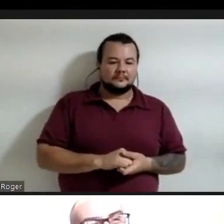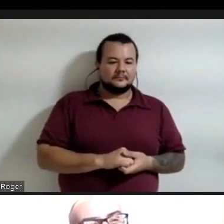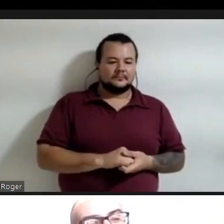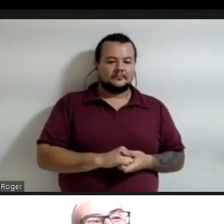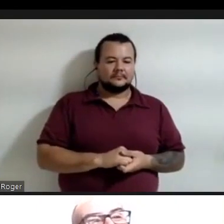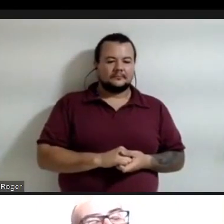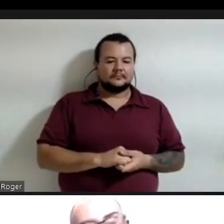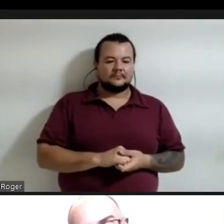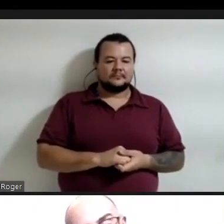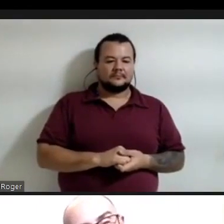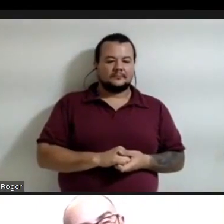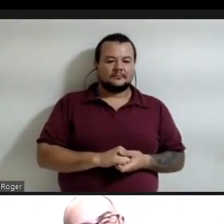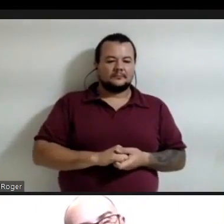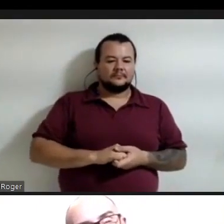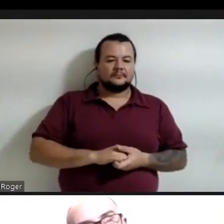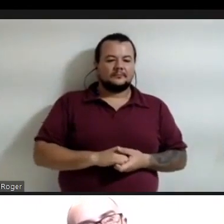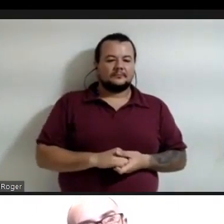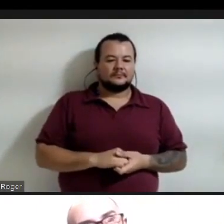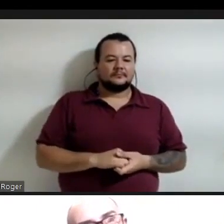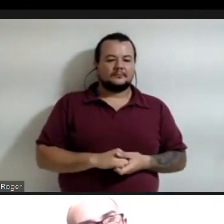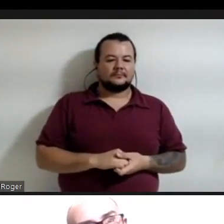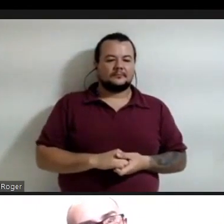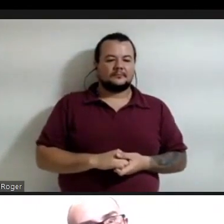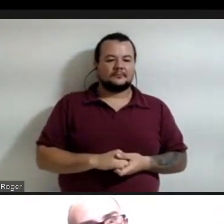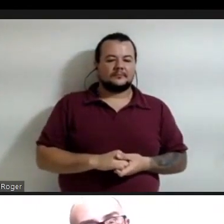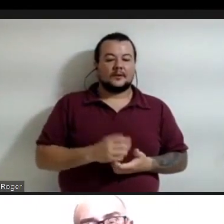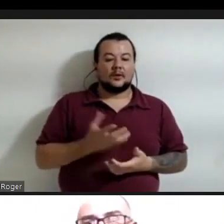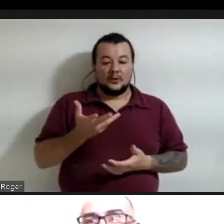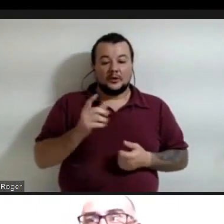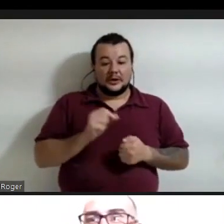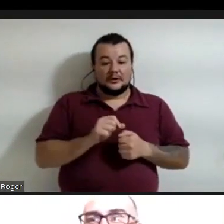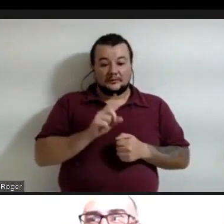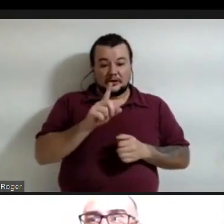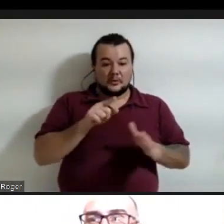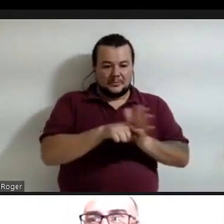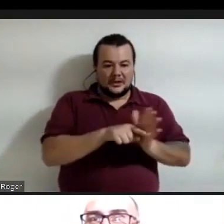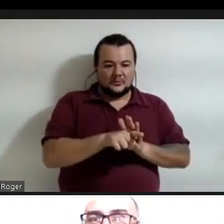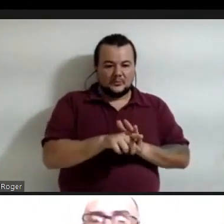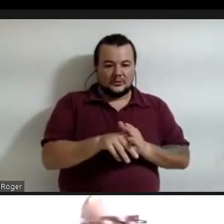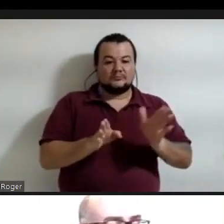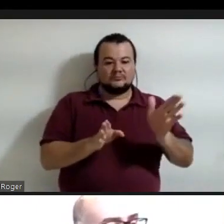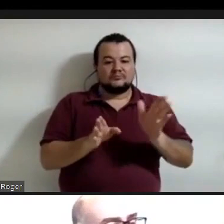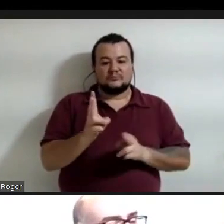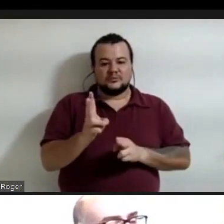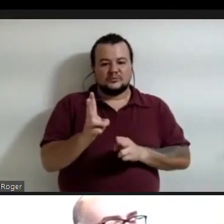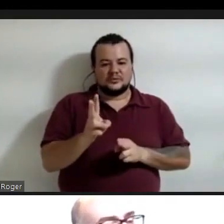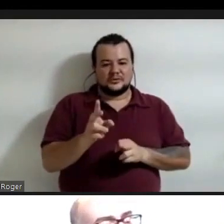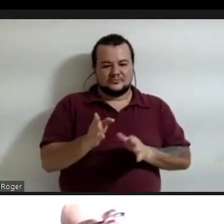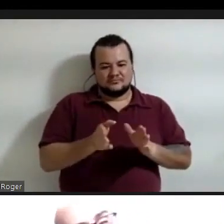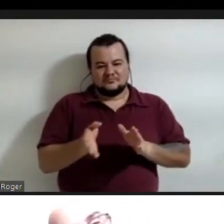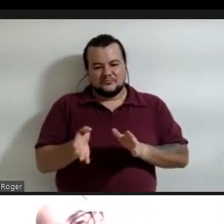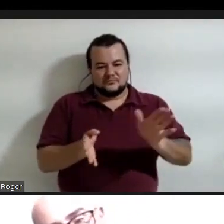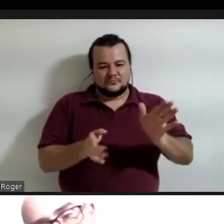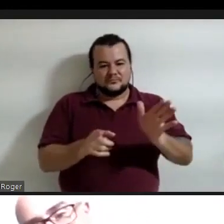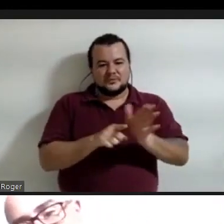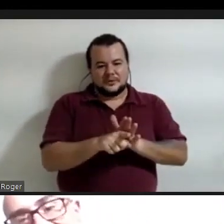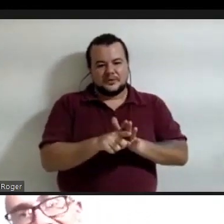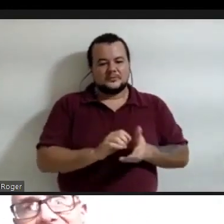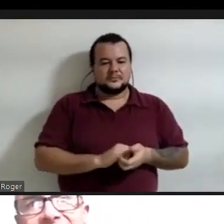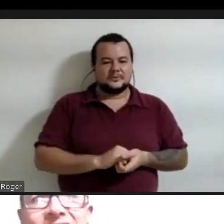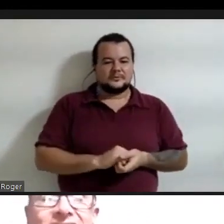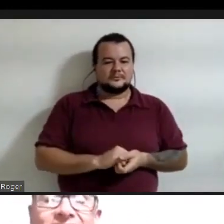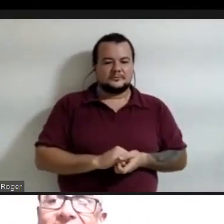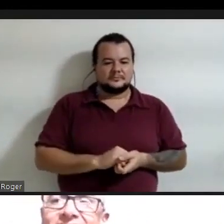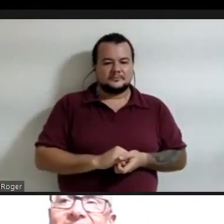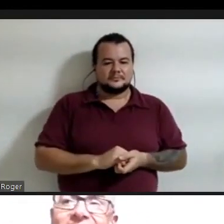eu queria fazer uma pergunta que vale para os dois, gostaria de de colocá-la para os dois, eu acho que as duas